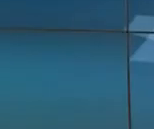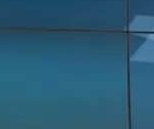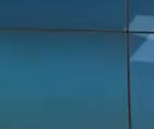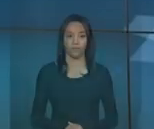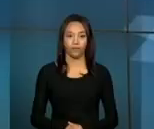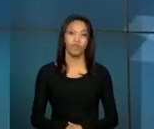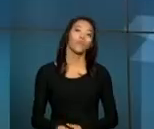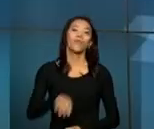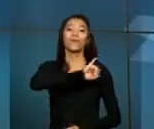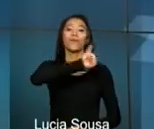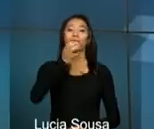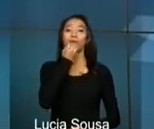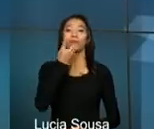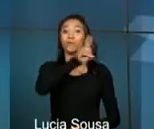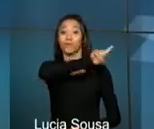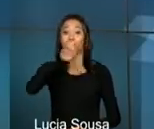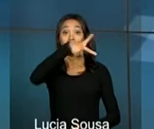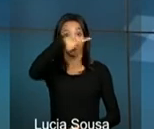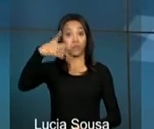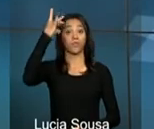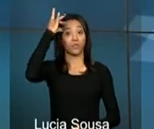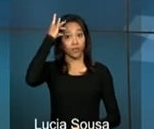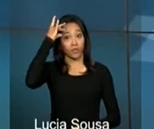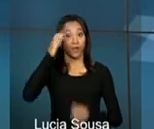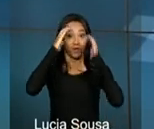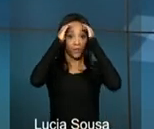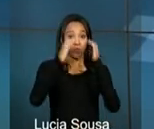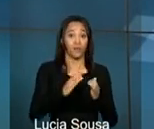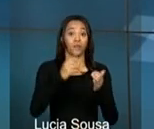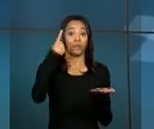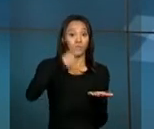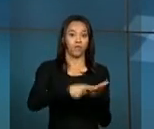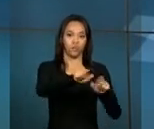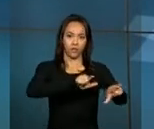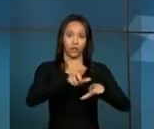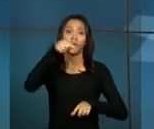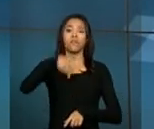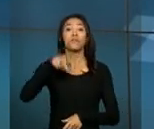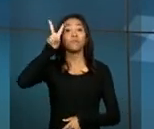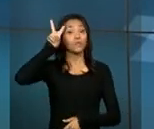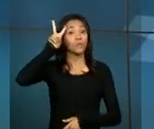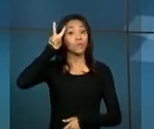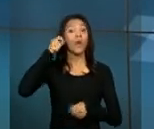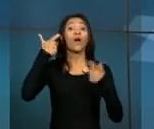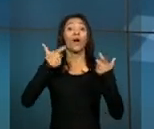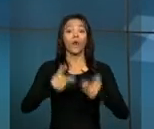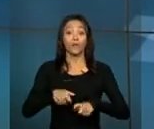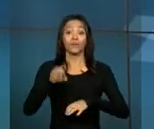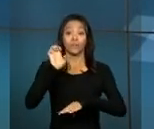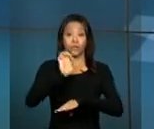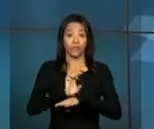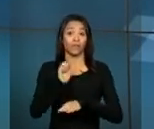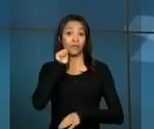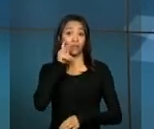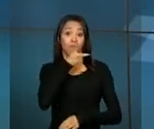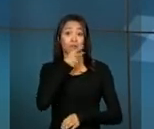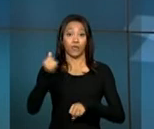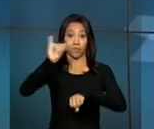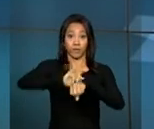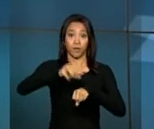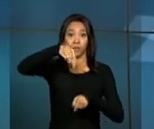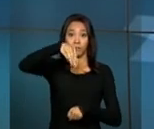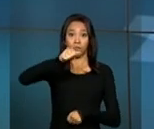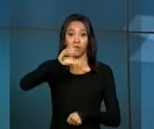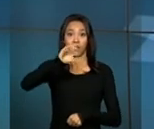Olá, bom dia. A presidenta Dilma Rousseff cumpre agenda nesta segunda-feira em Macapá, no Amapá.